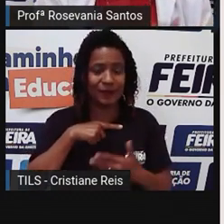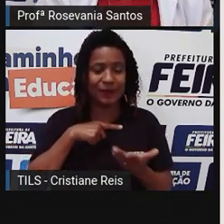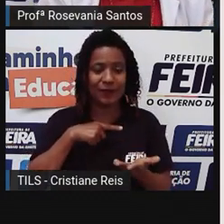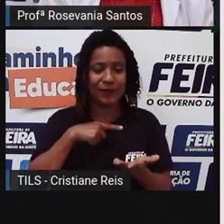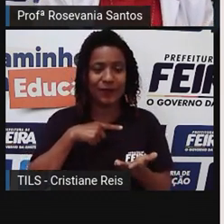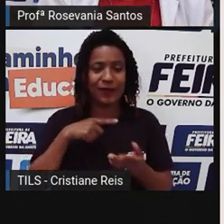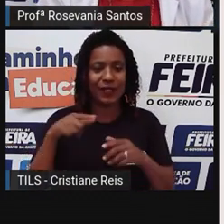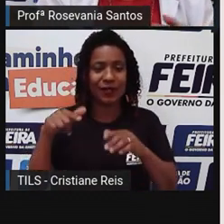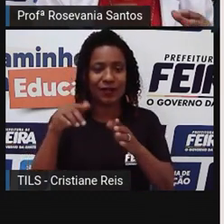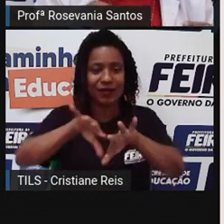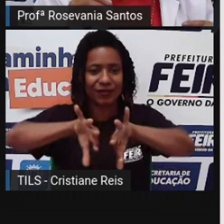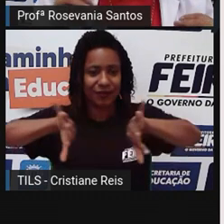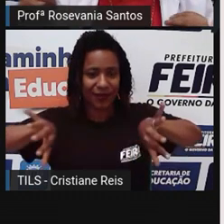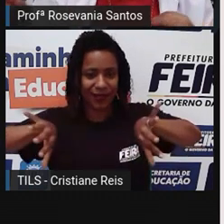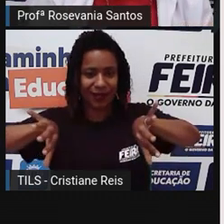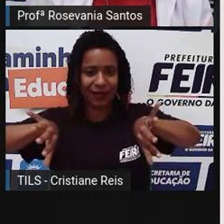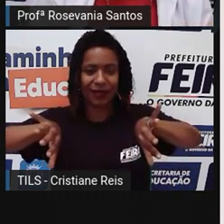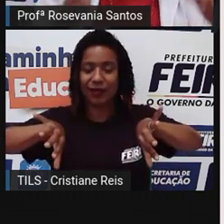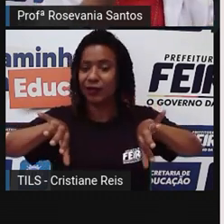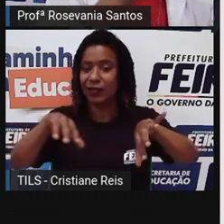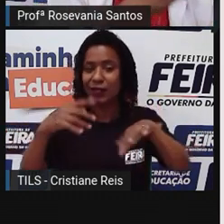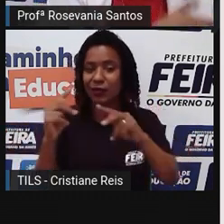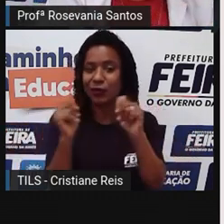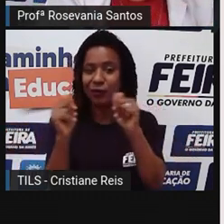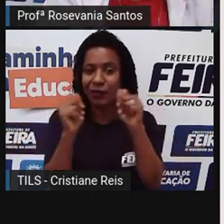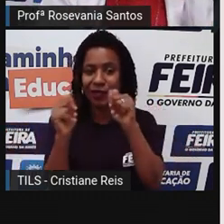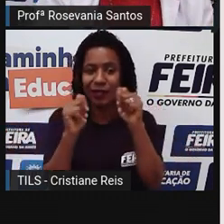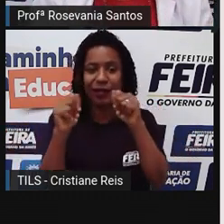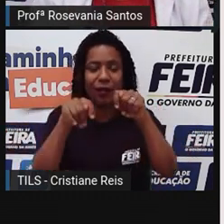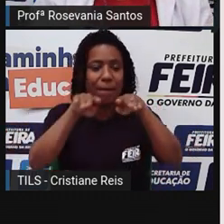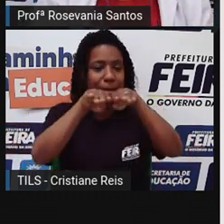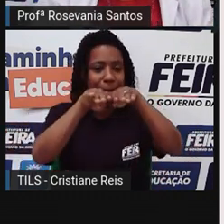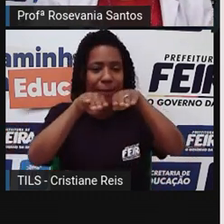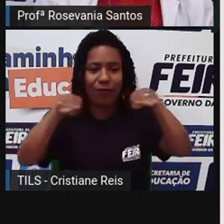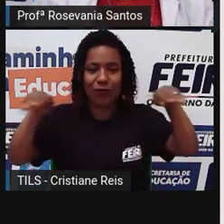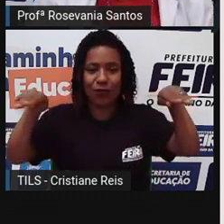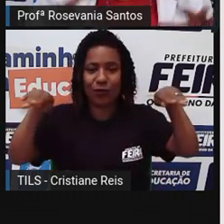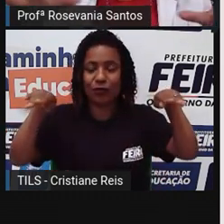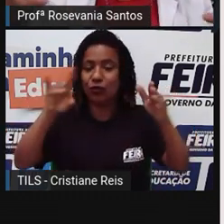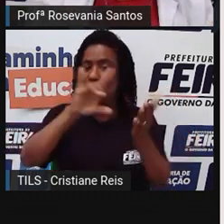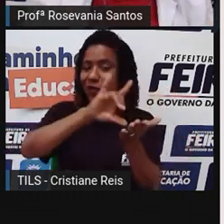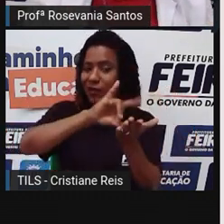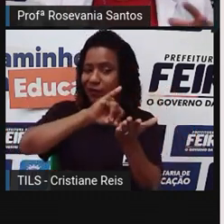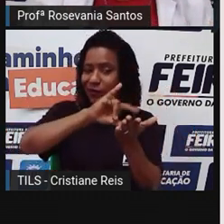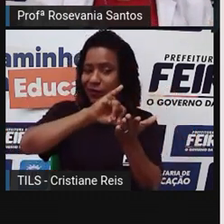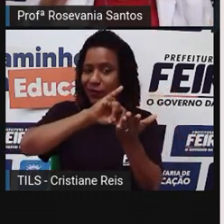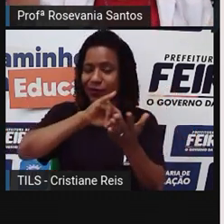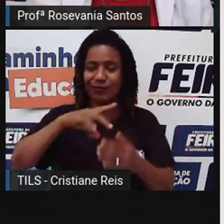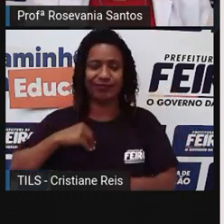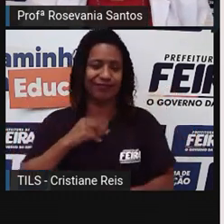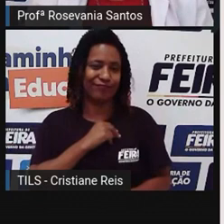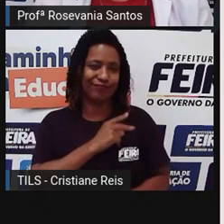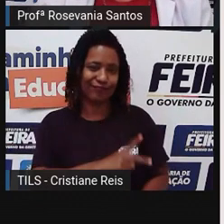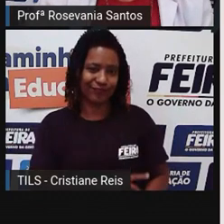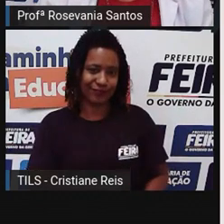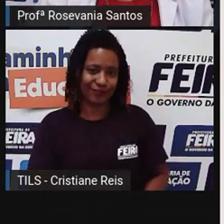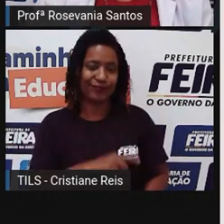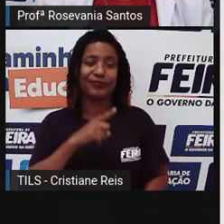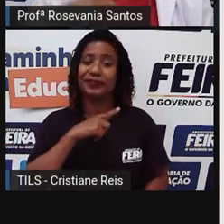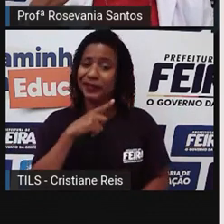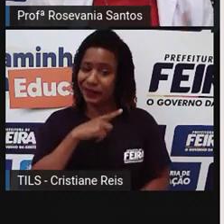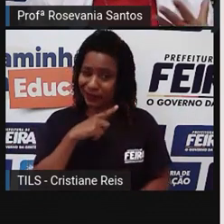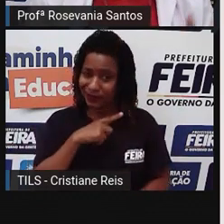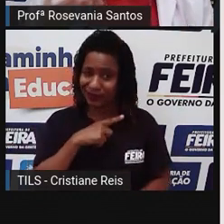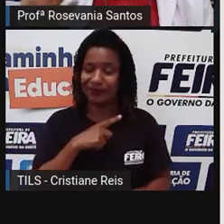tem essa parte da economia planificada. Sim, a economia capitalista, que abriram algumas zonas livres e elas podem instalar